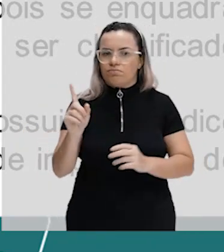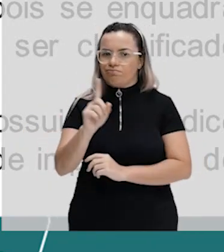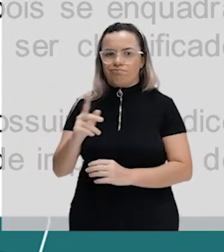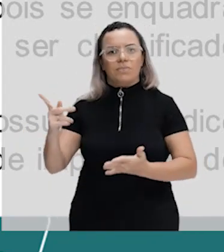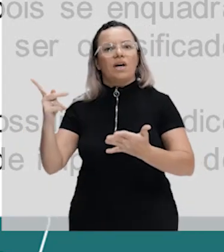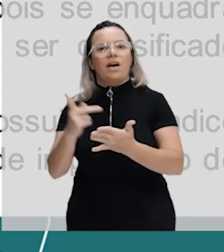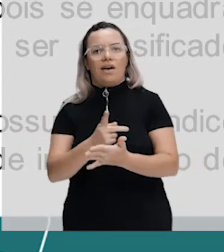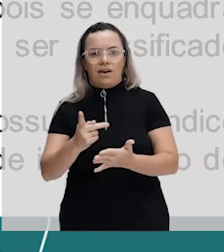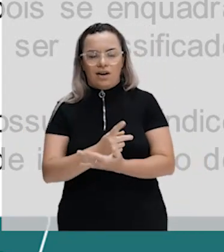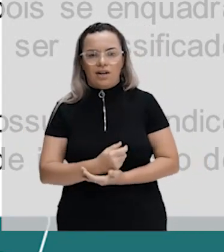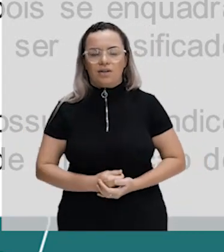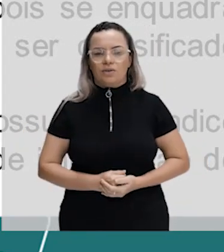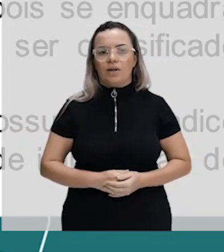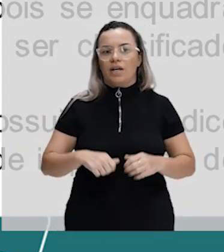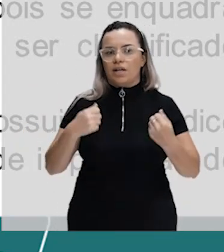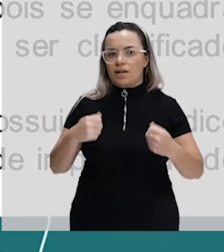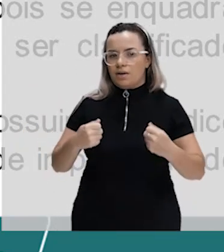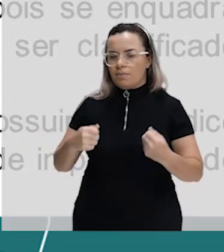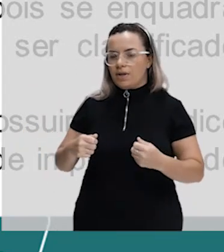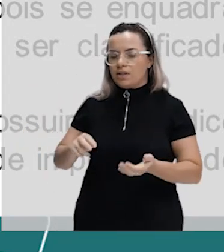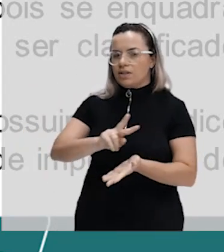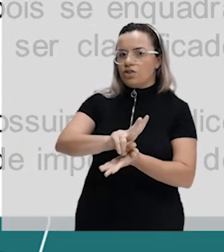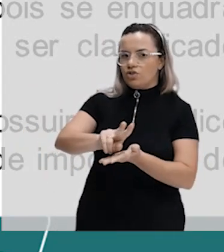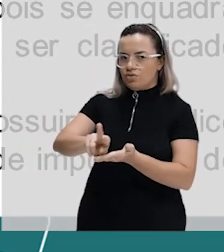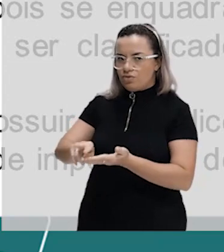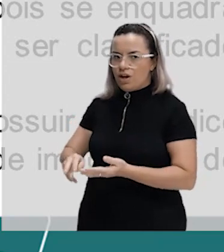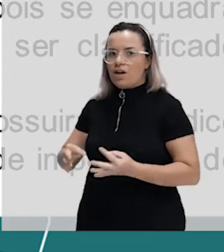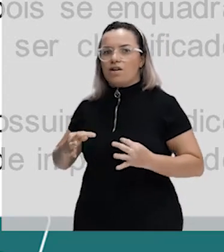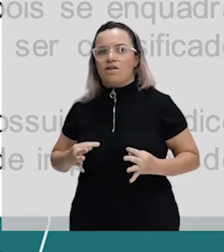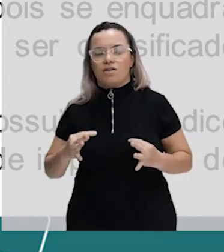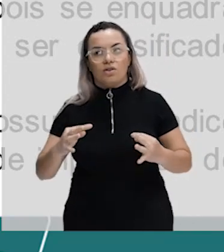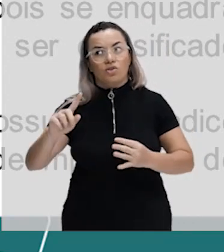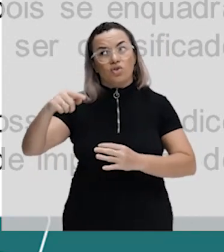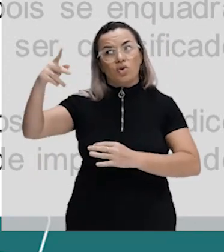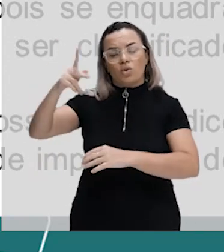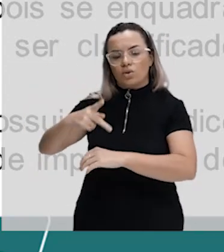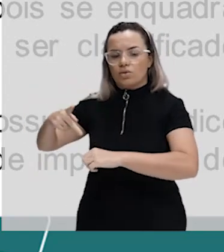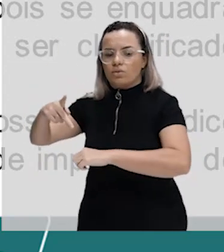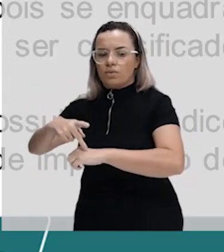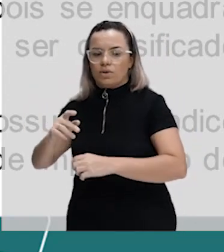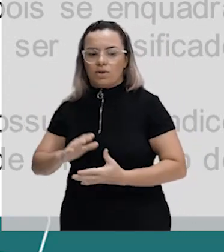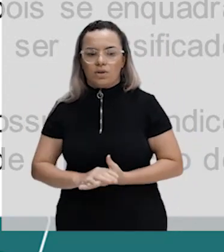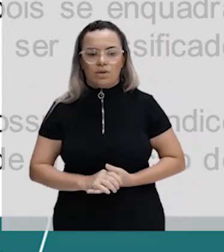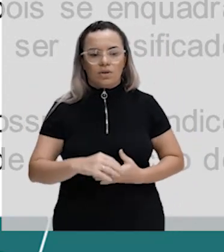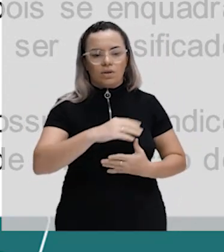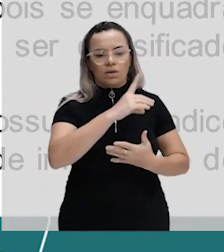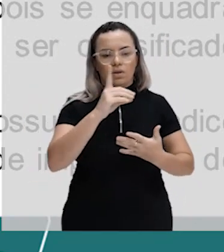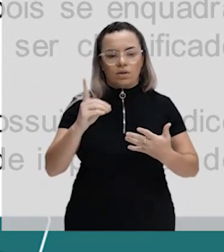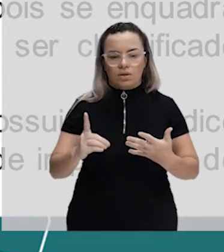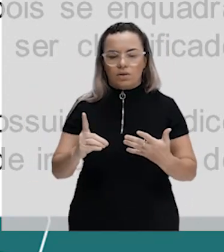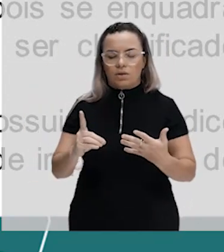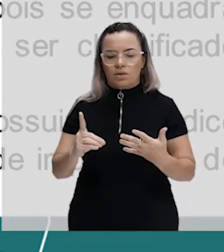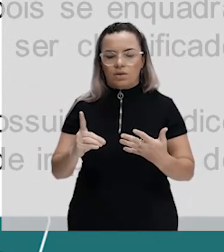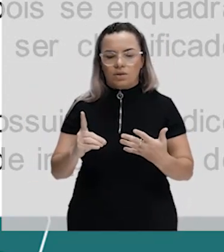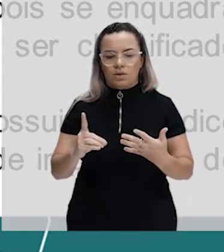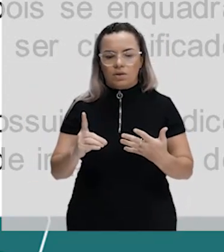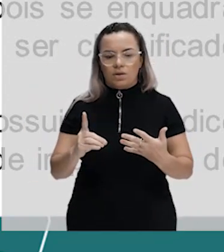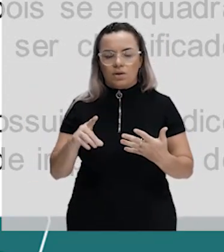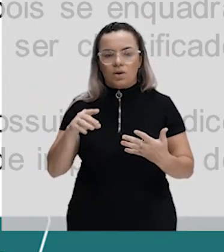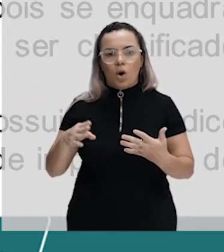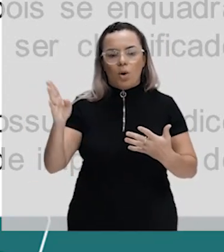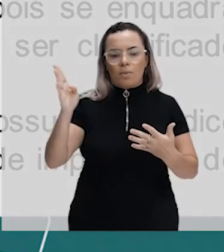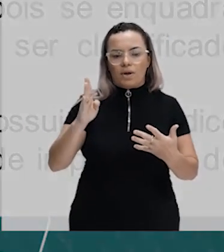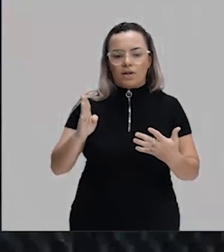tá galera? Muita atenção acerca disso. Letra D. O Brasil não se apresenta no centro do capitalismo